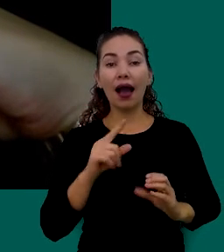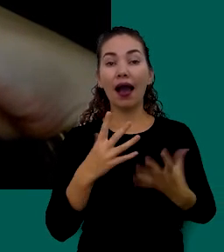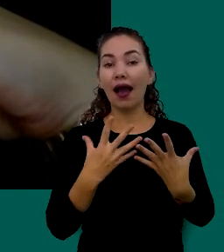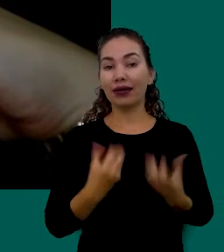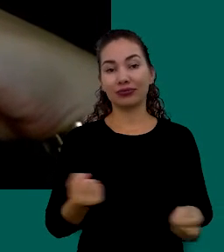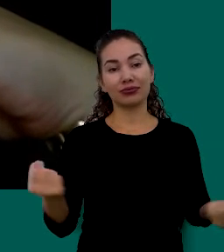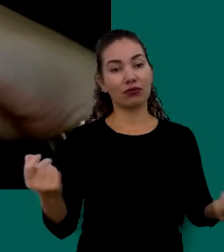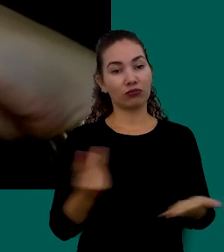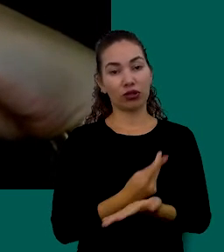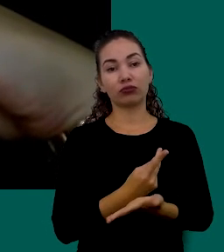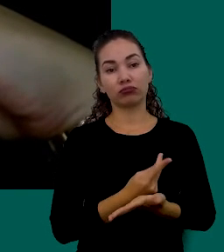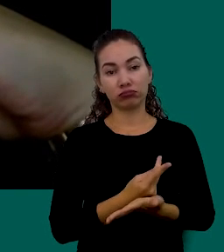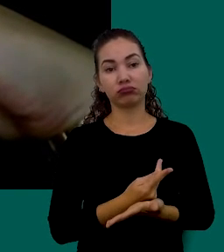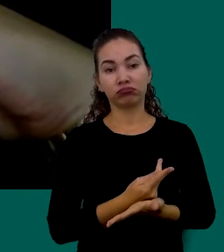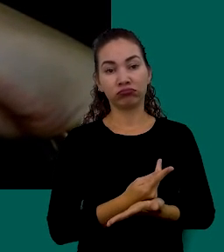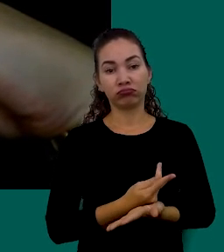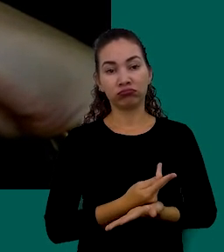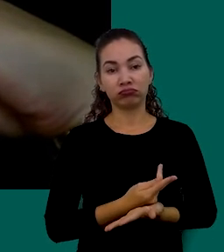Erro